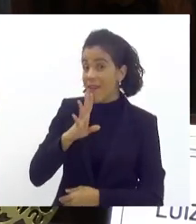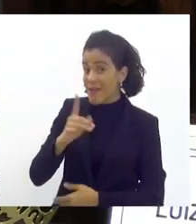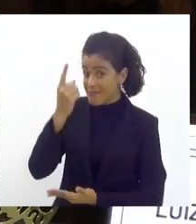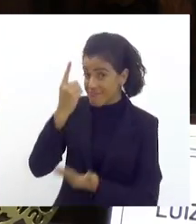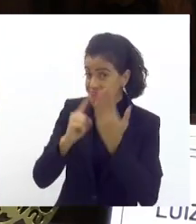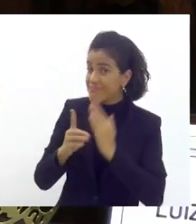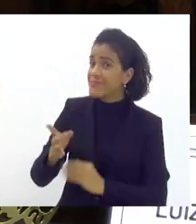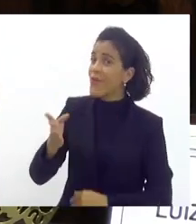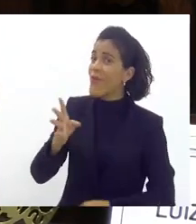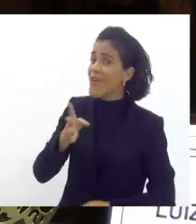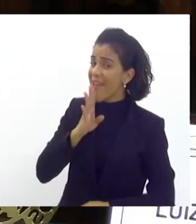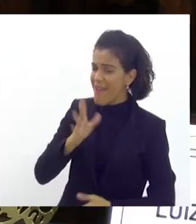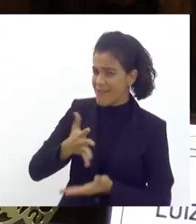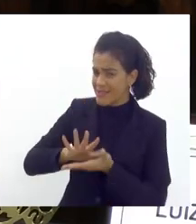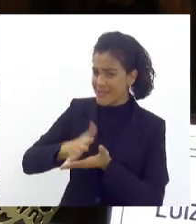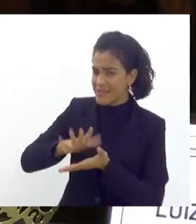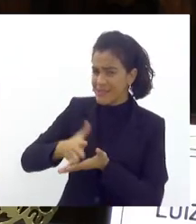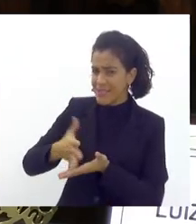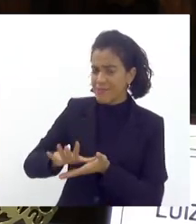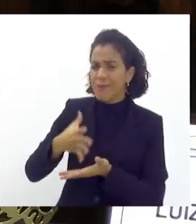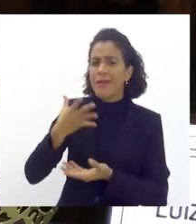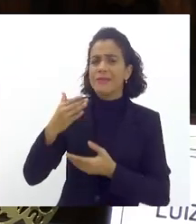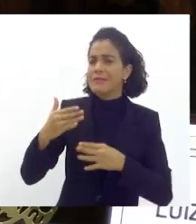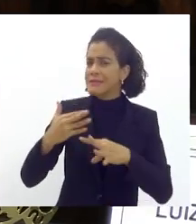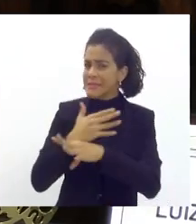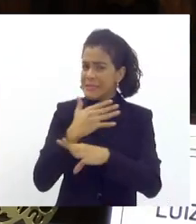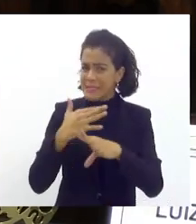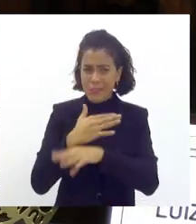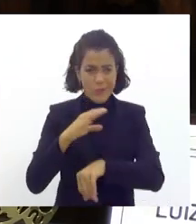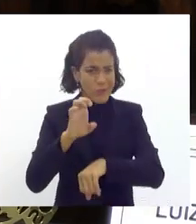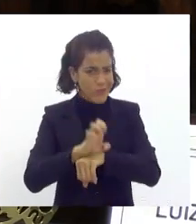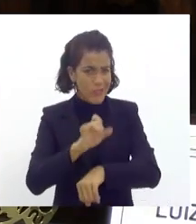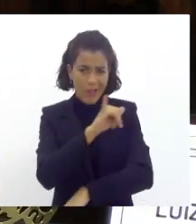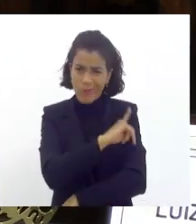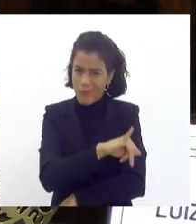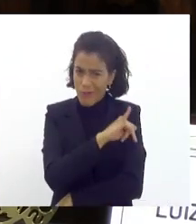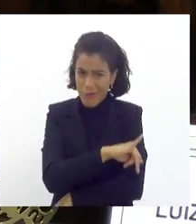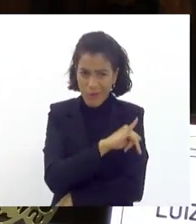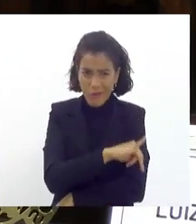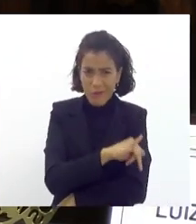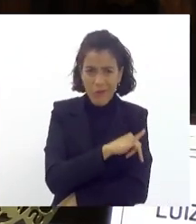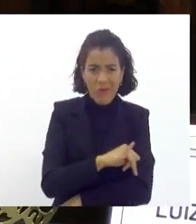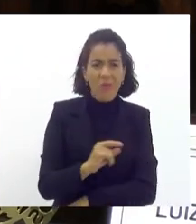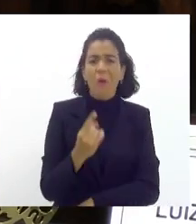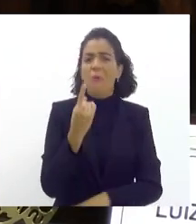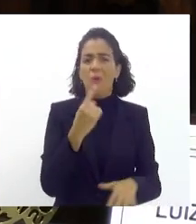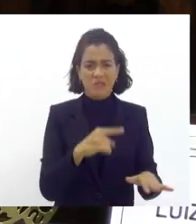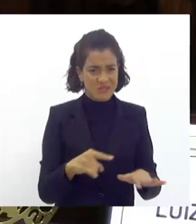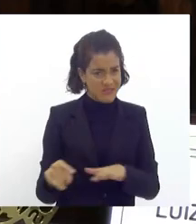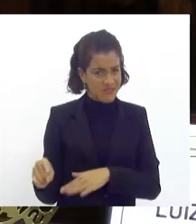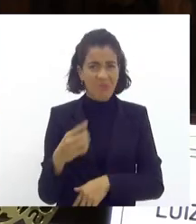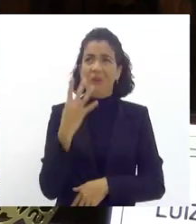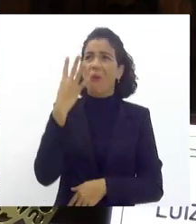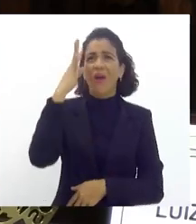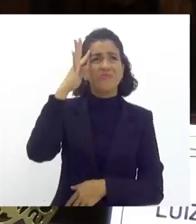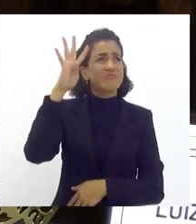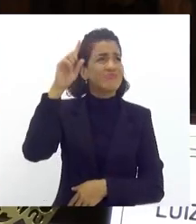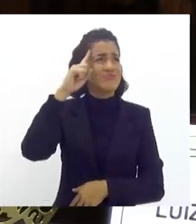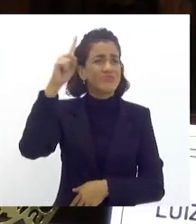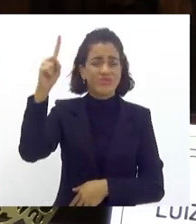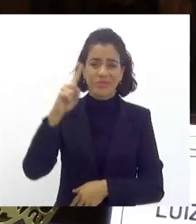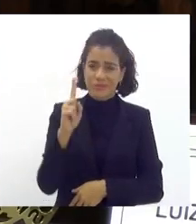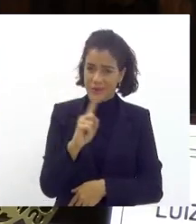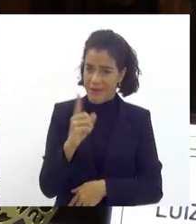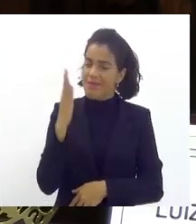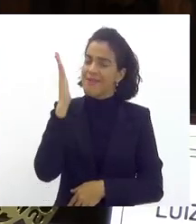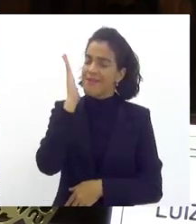sabe de samba o carnaval na cidade no estado de Rio de Janeiro não é uma semana não são quatro dias a